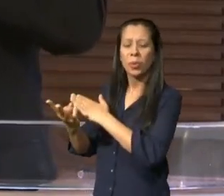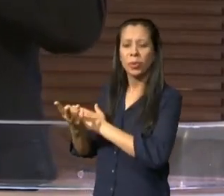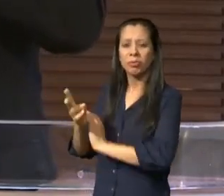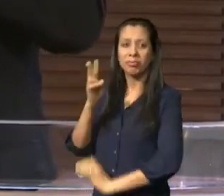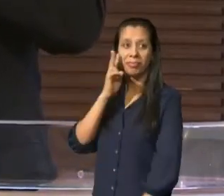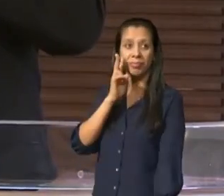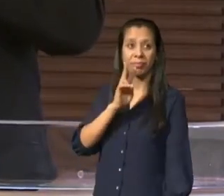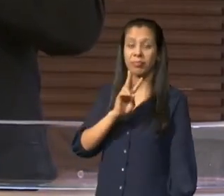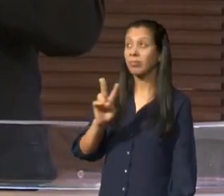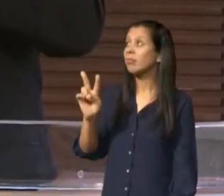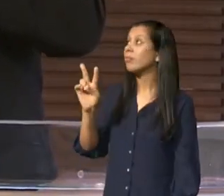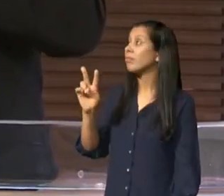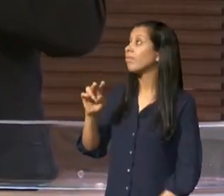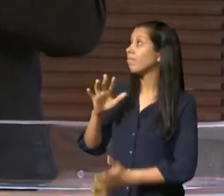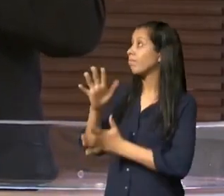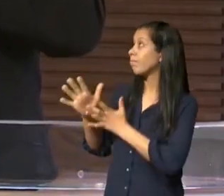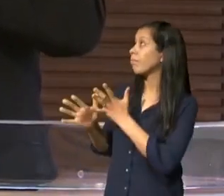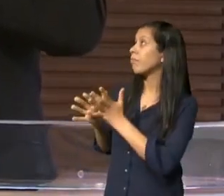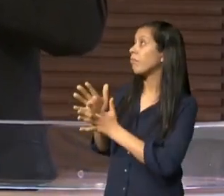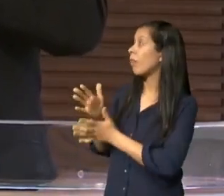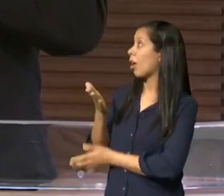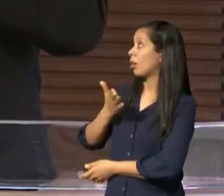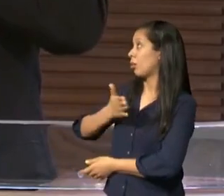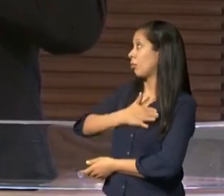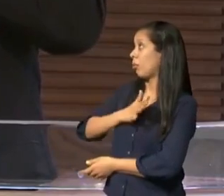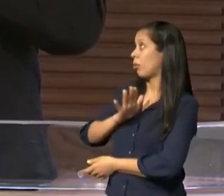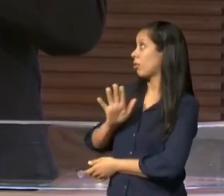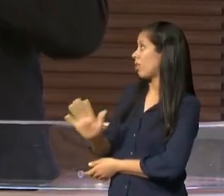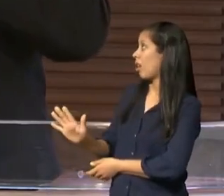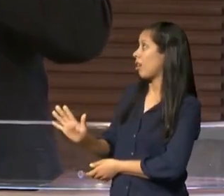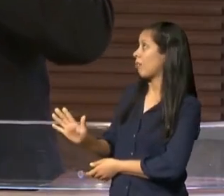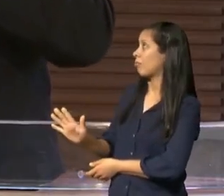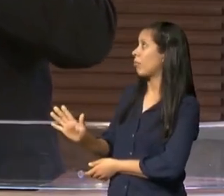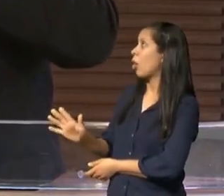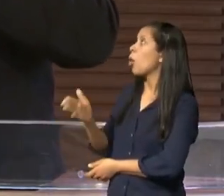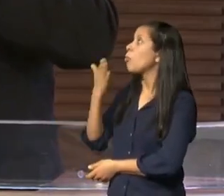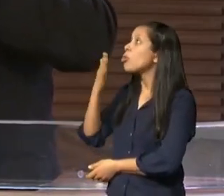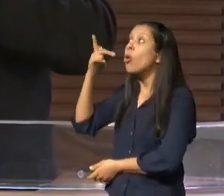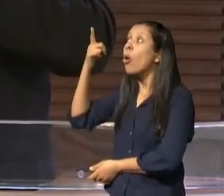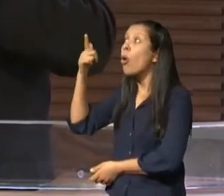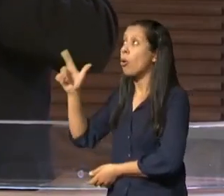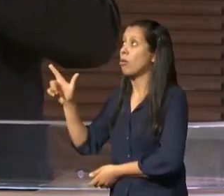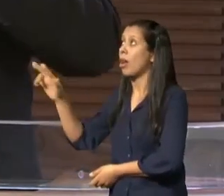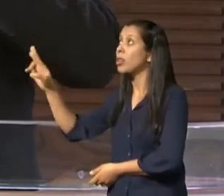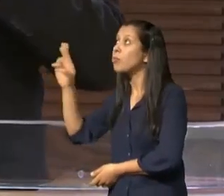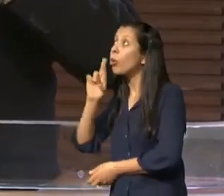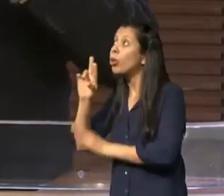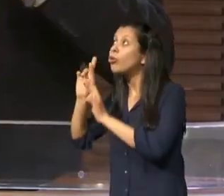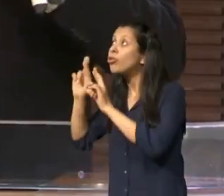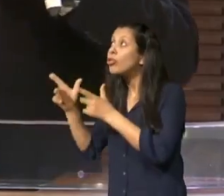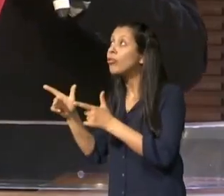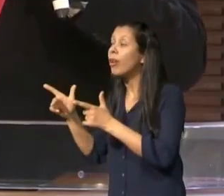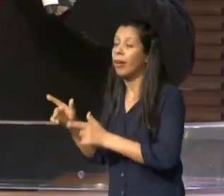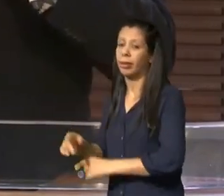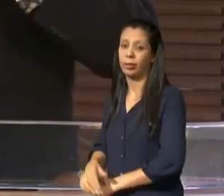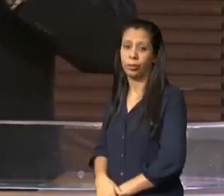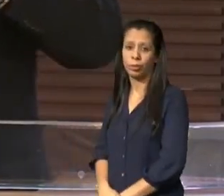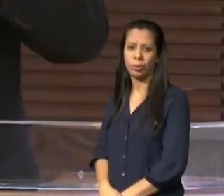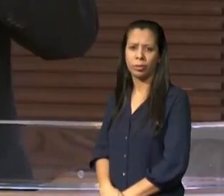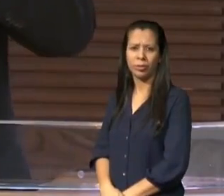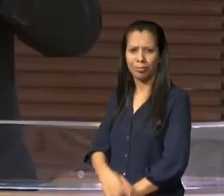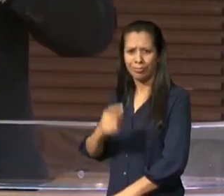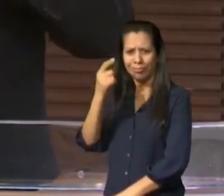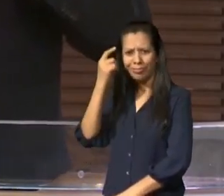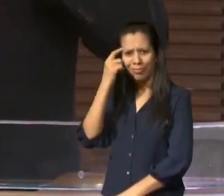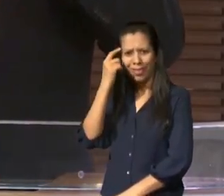Senhor isto não é bom não era isso que eu queria mas você vai dizer sim mas eu nunca disse isso para